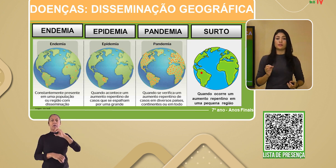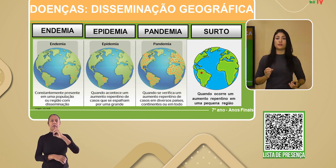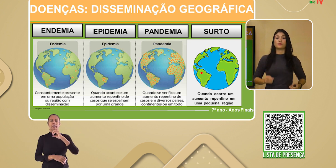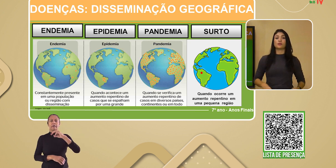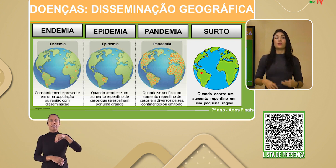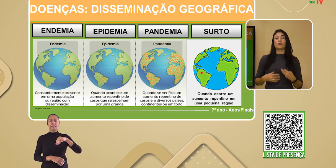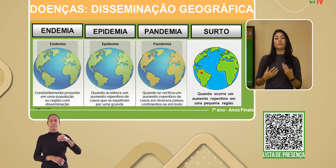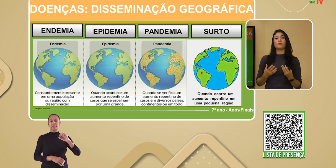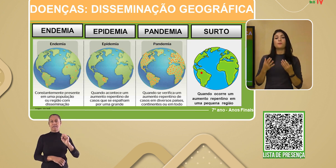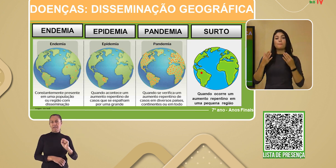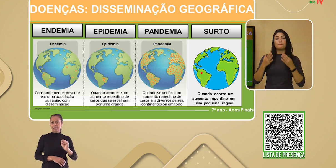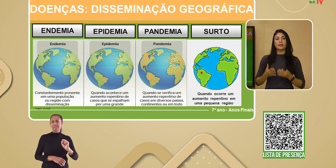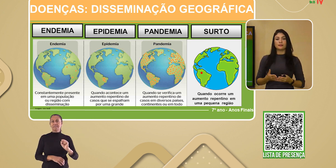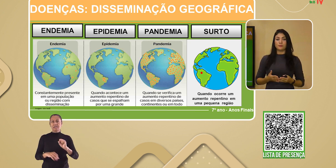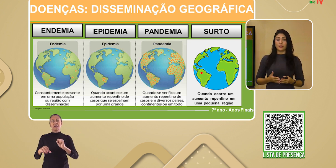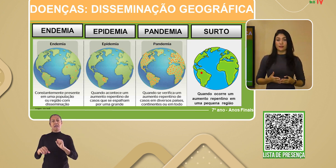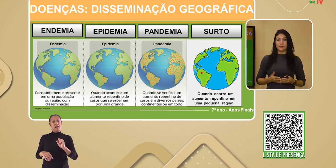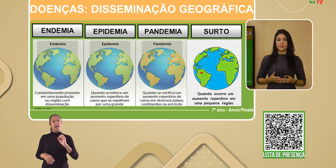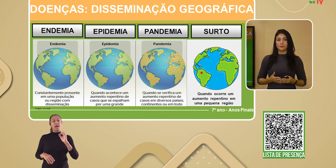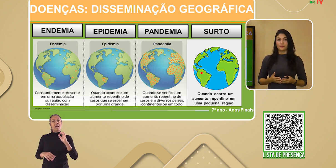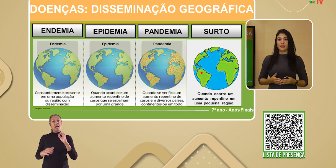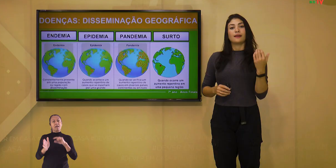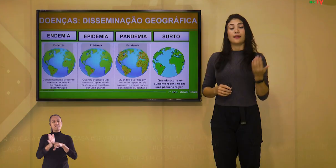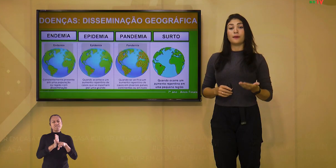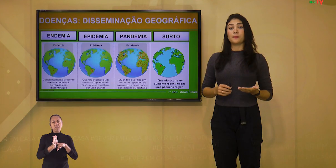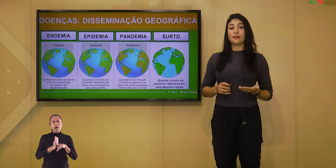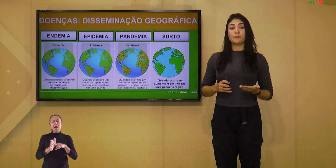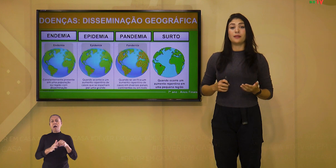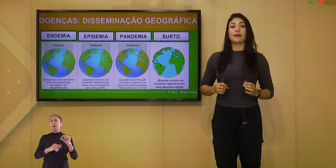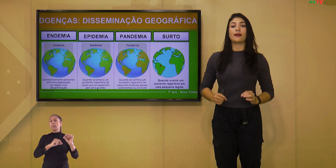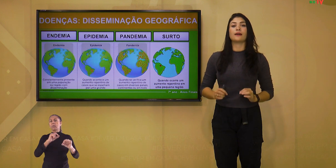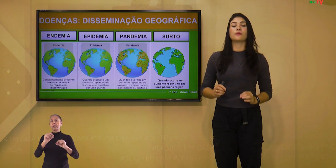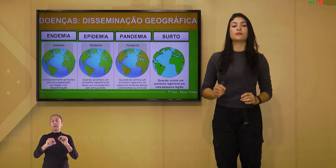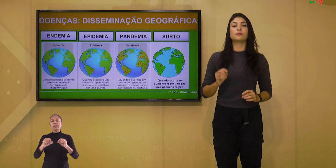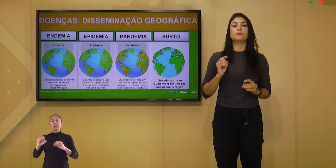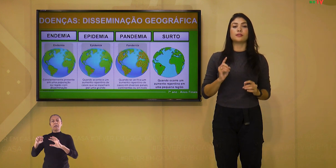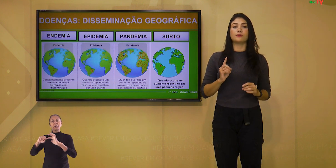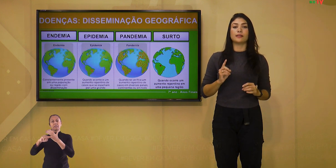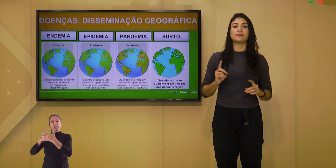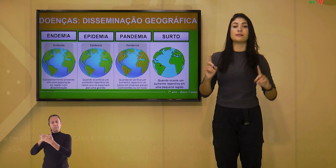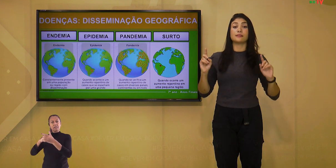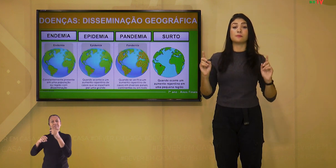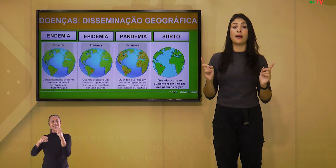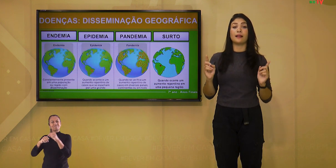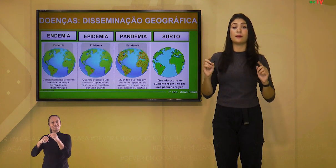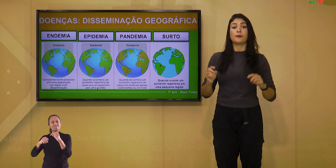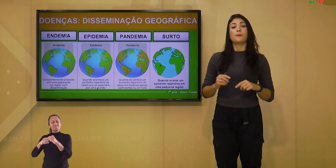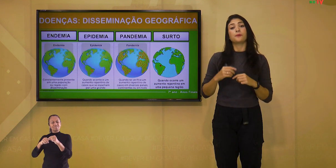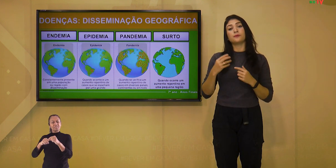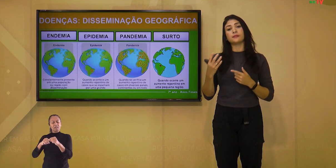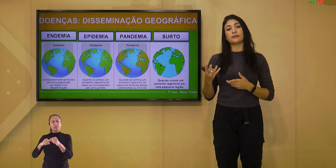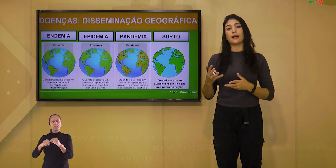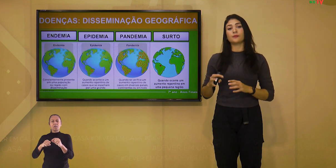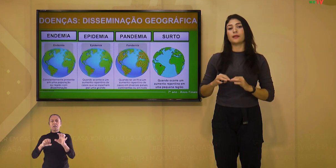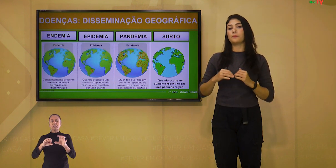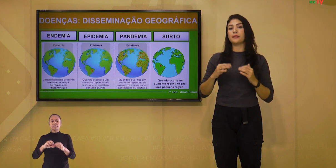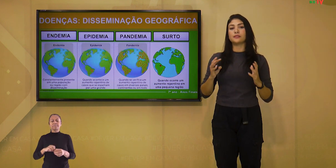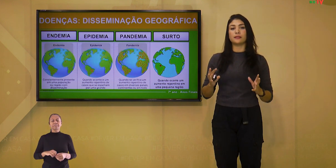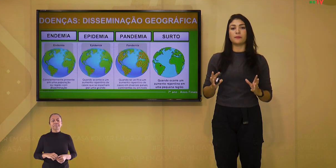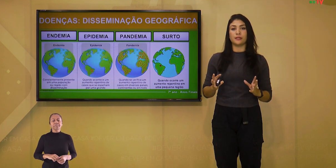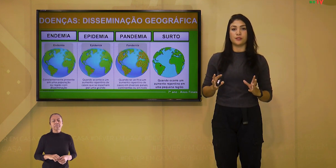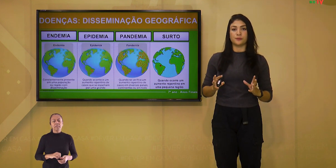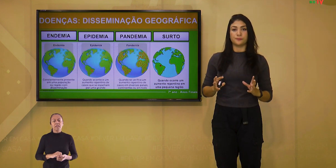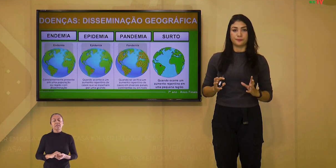coronavírus como uma pandemia. Epidemia é quando uma doença se espalha por um estado